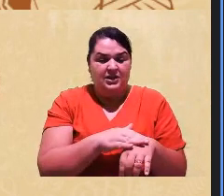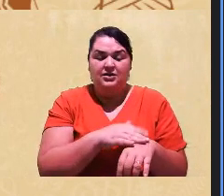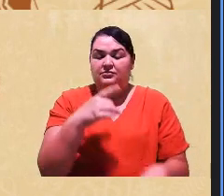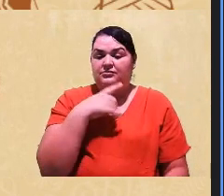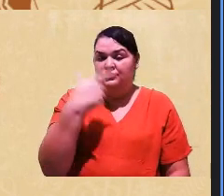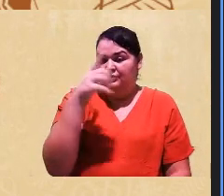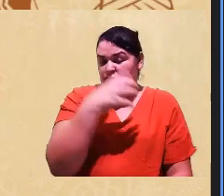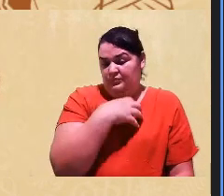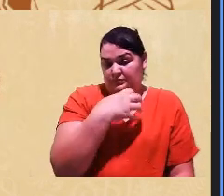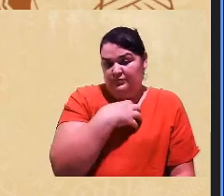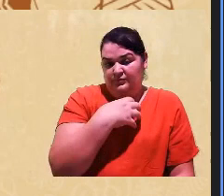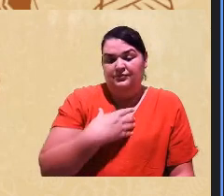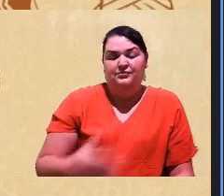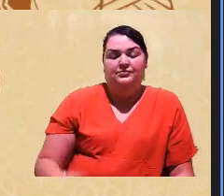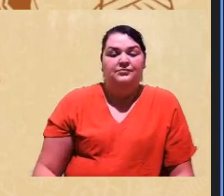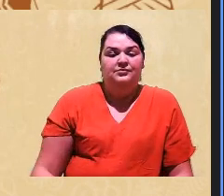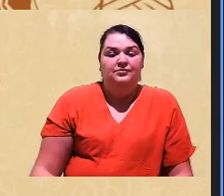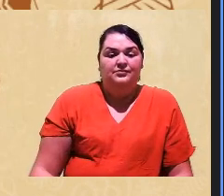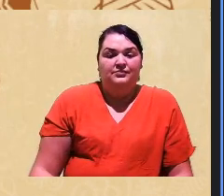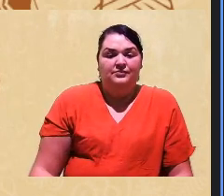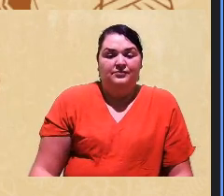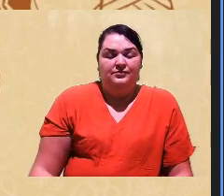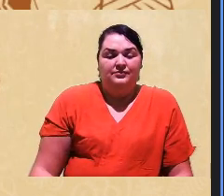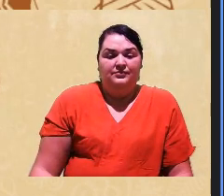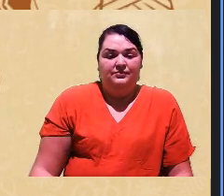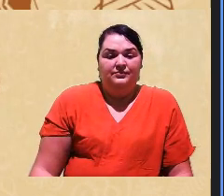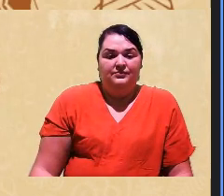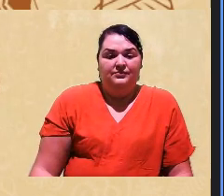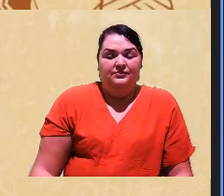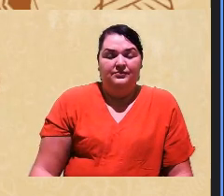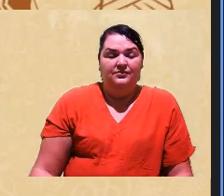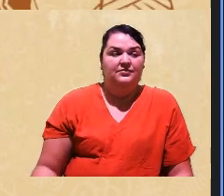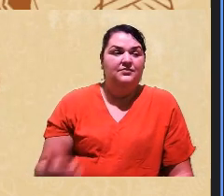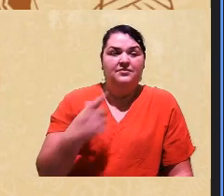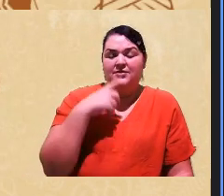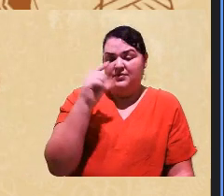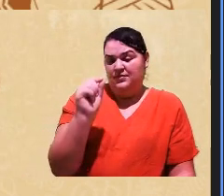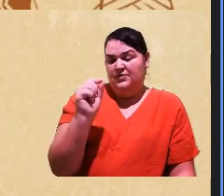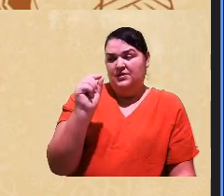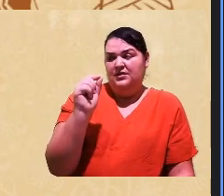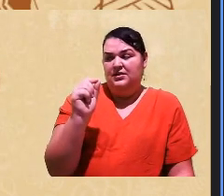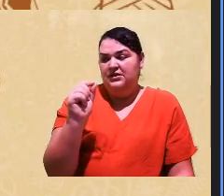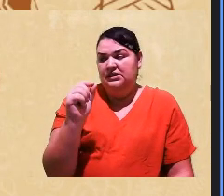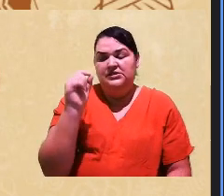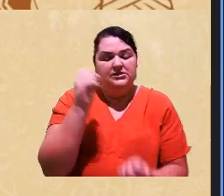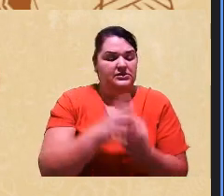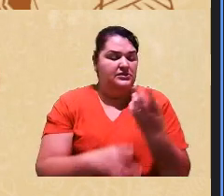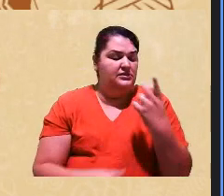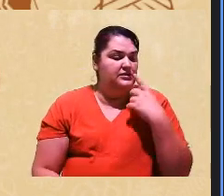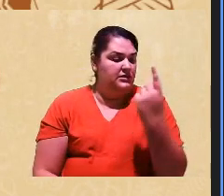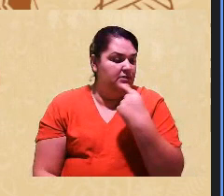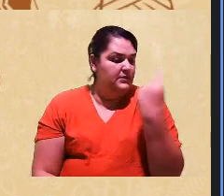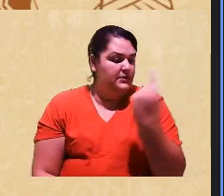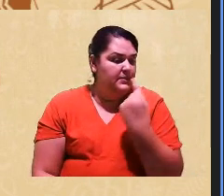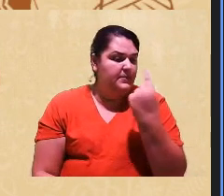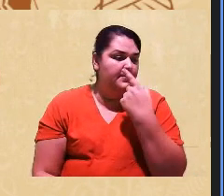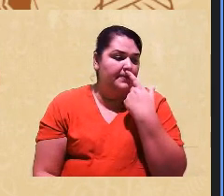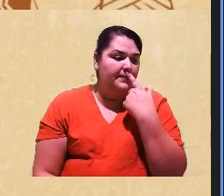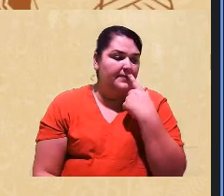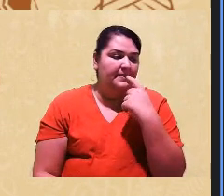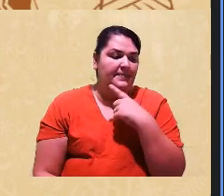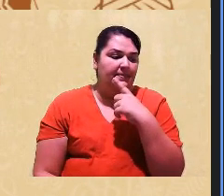coisa é eu acabo criando uma polarização uma crise até